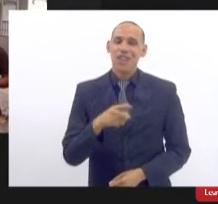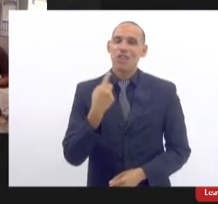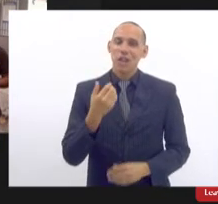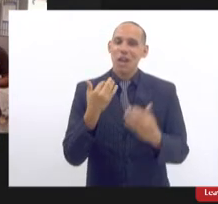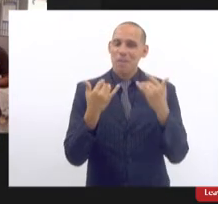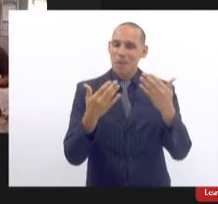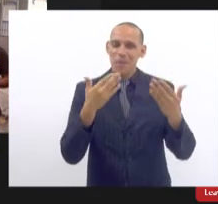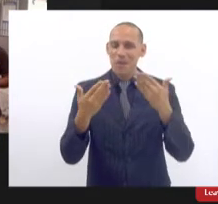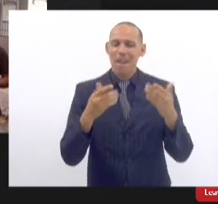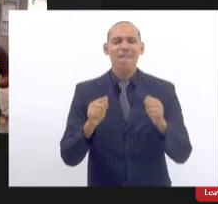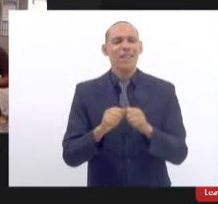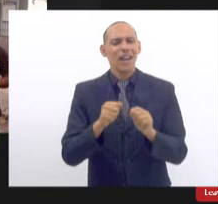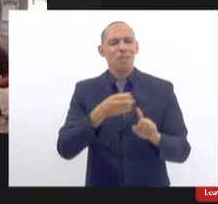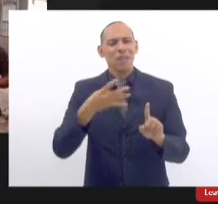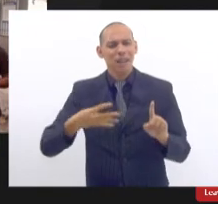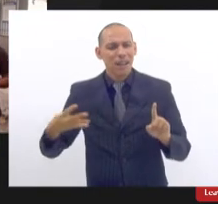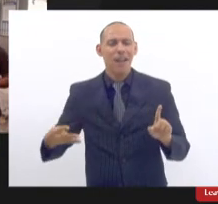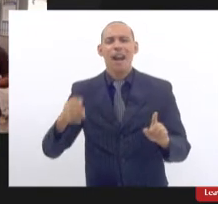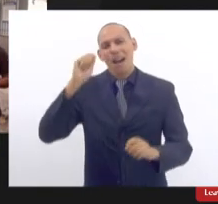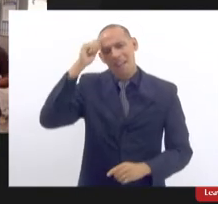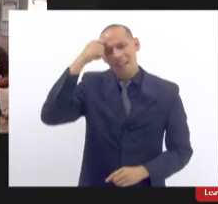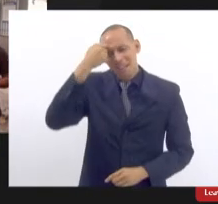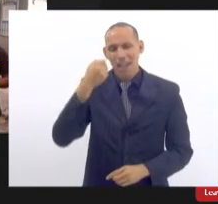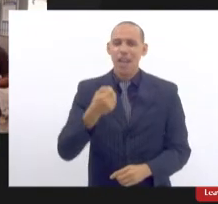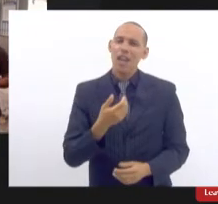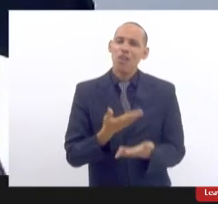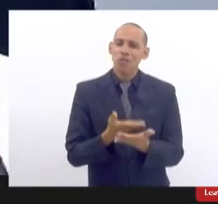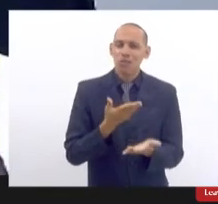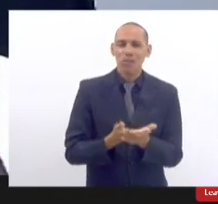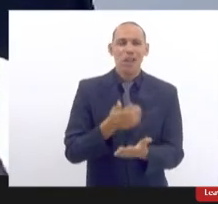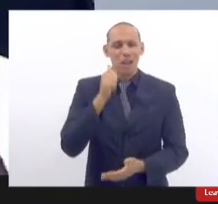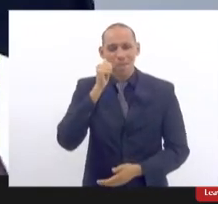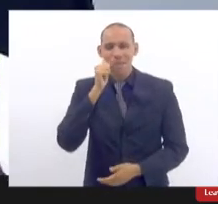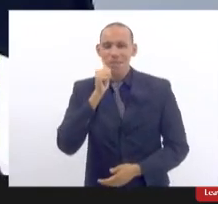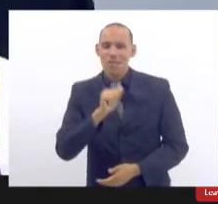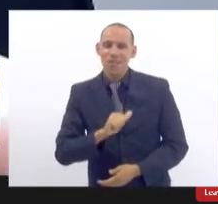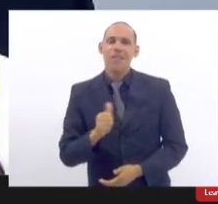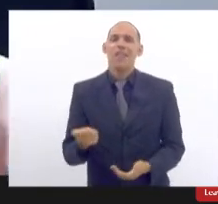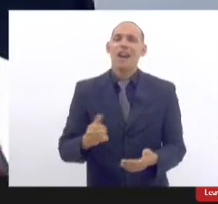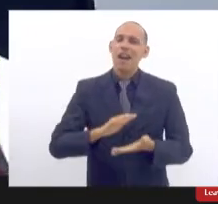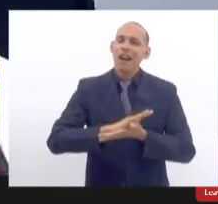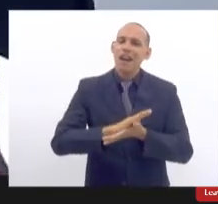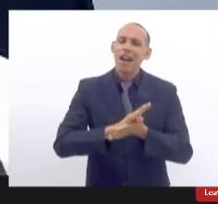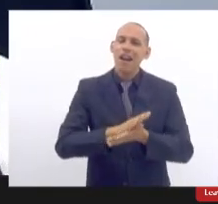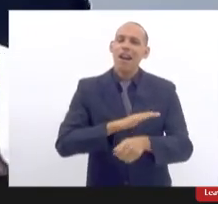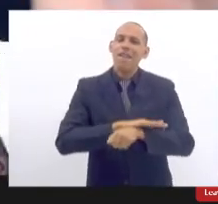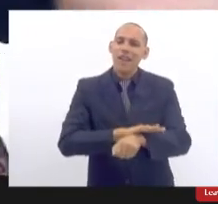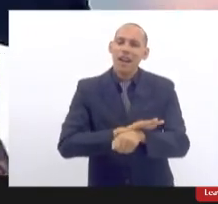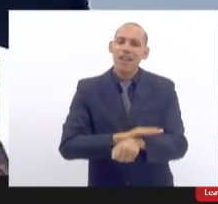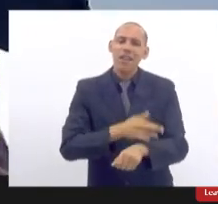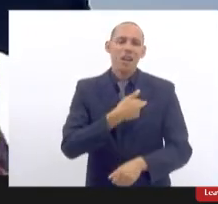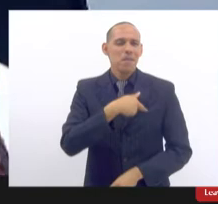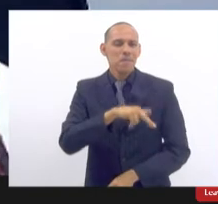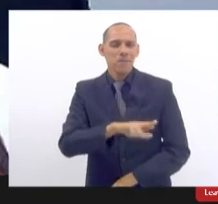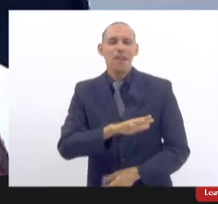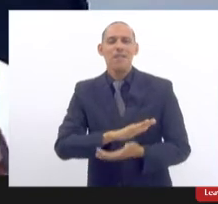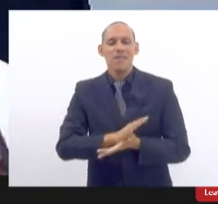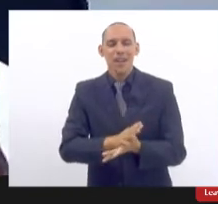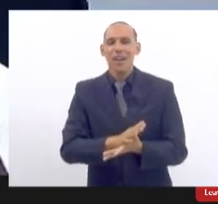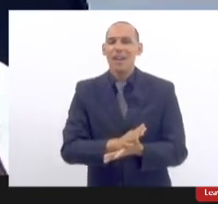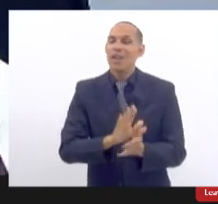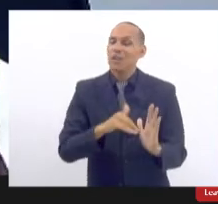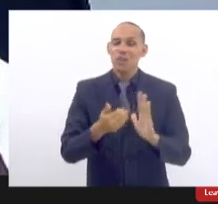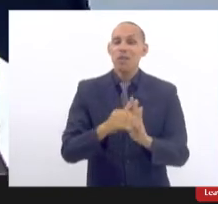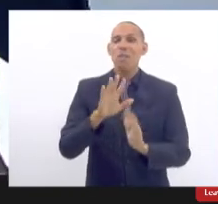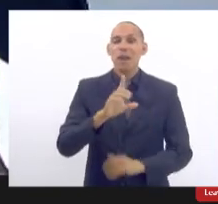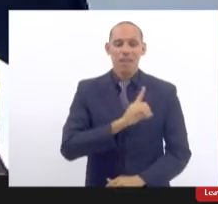LGBT negro estudante mulher racismo intolerância está lá a defensoria não